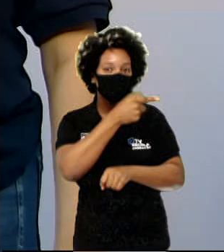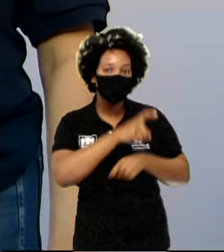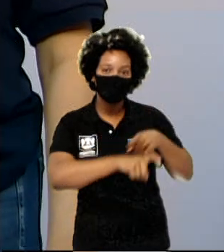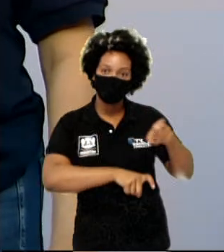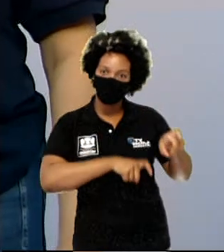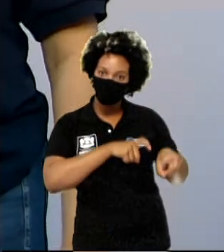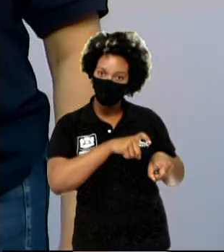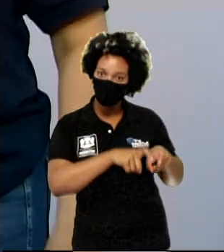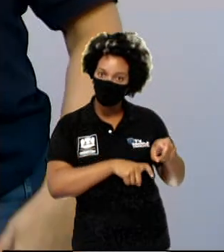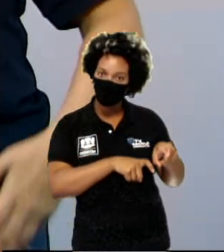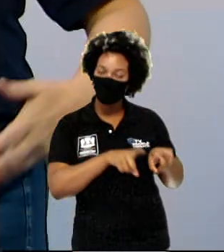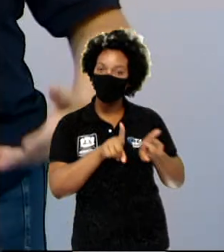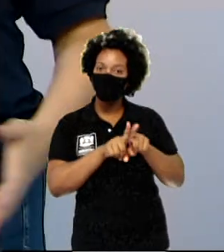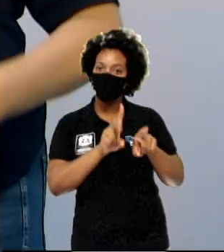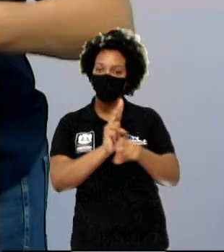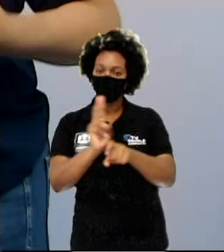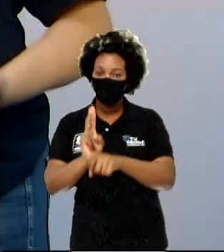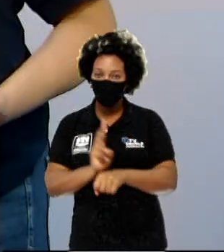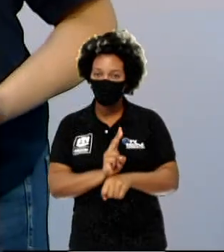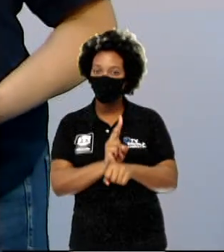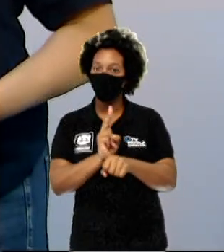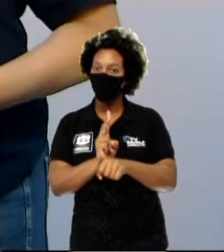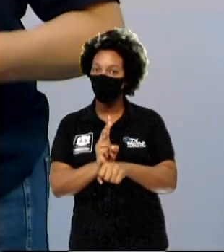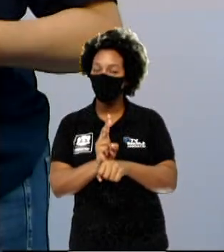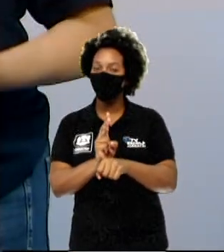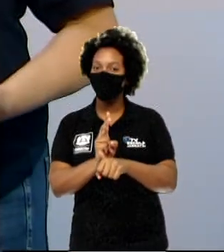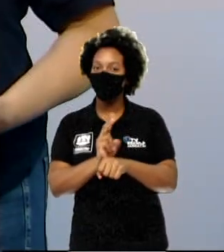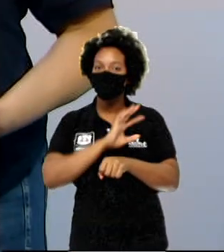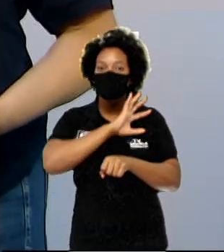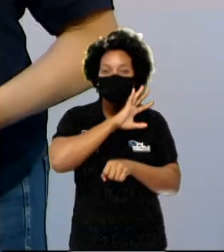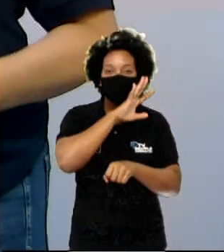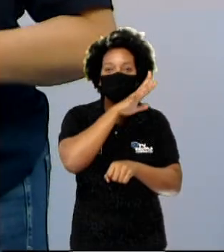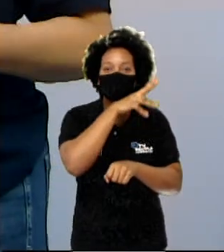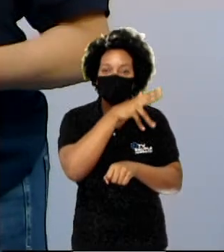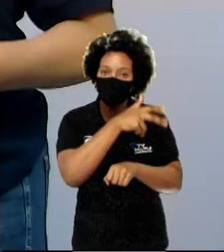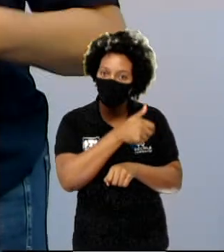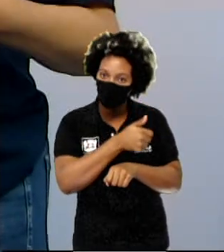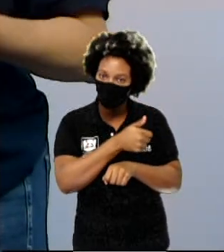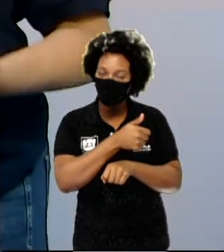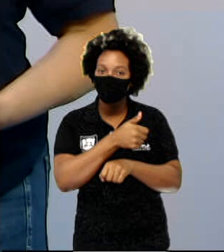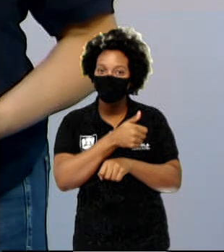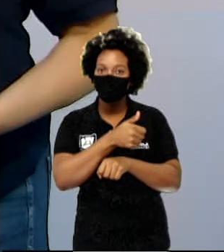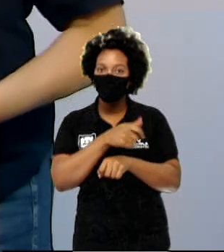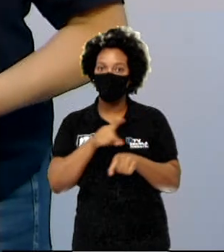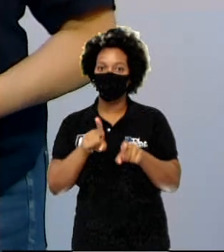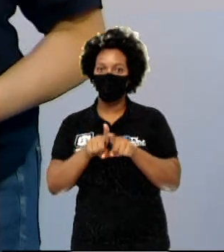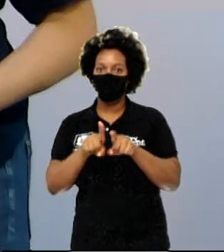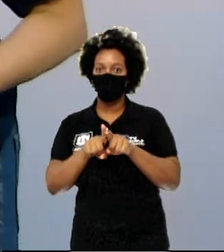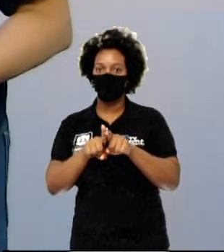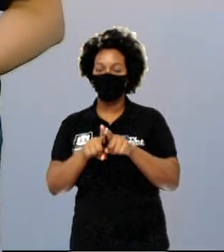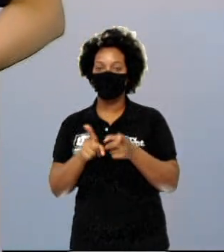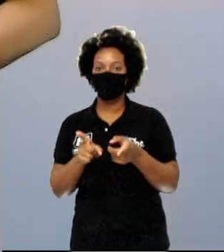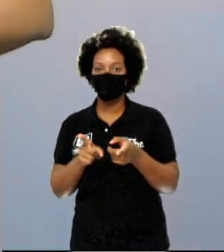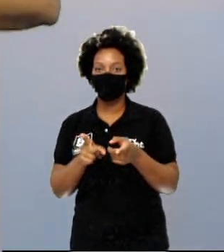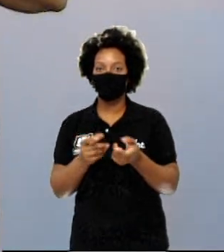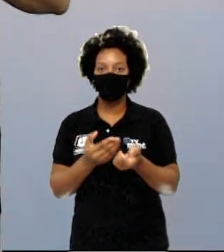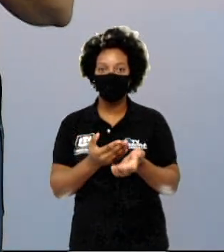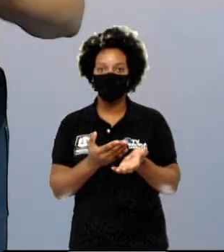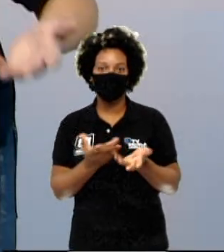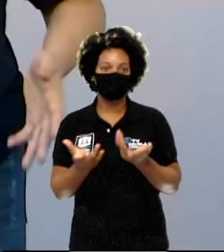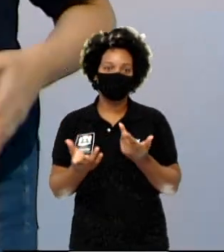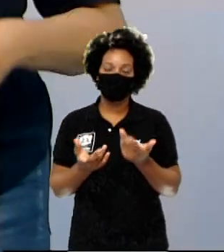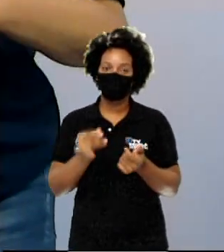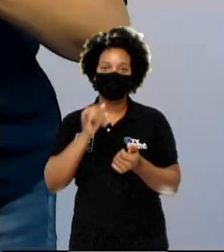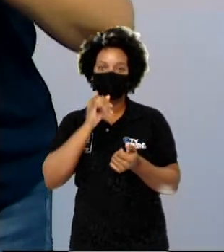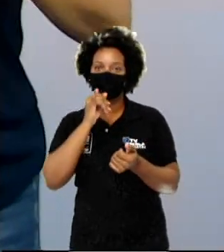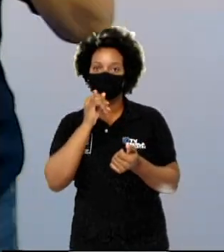homem aprendeu que podia criar animais e usufruir do que esses animais podem dar, como